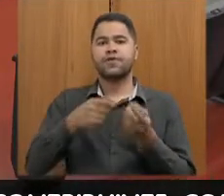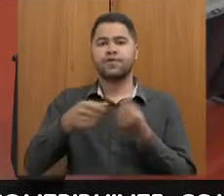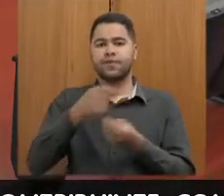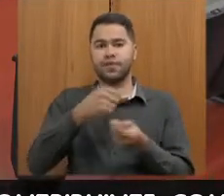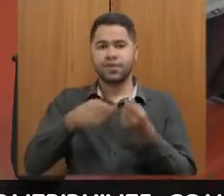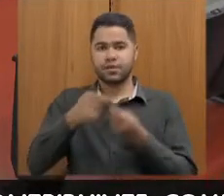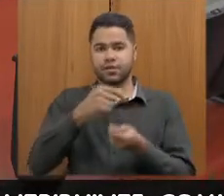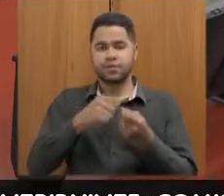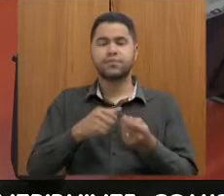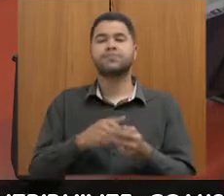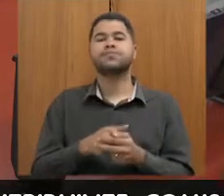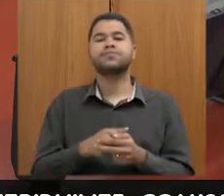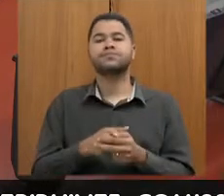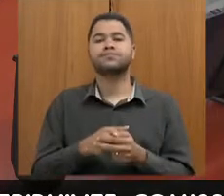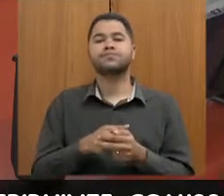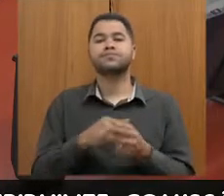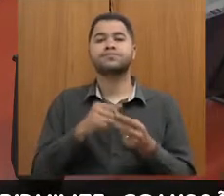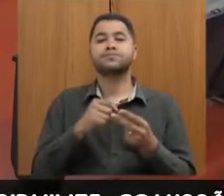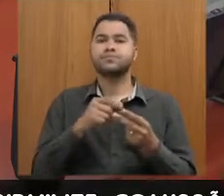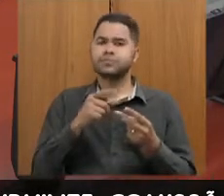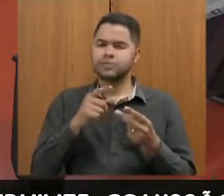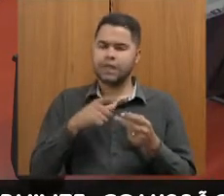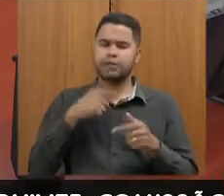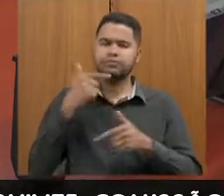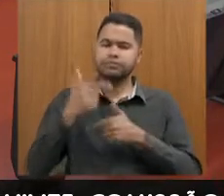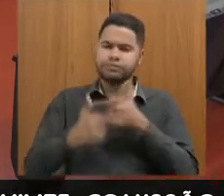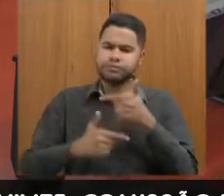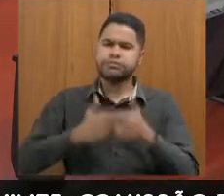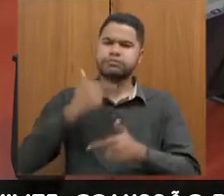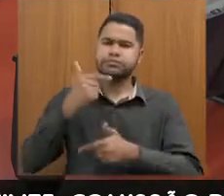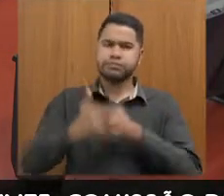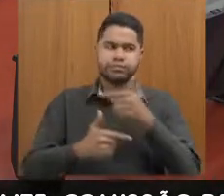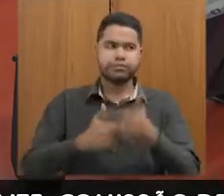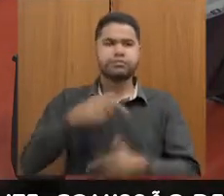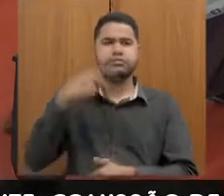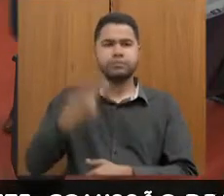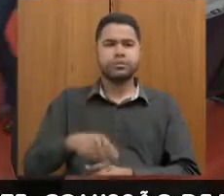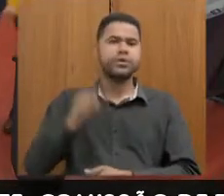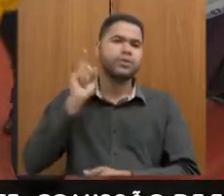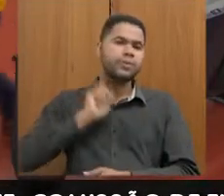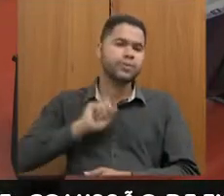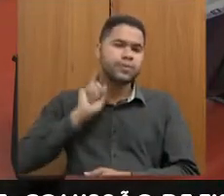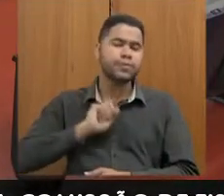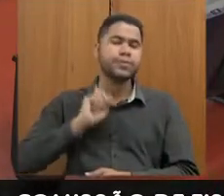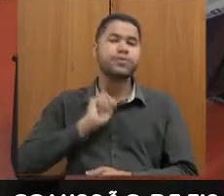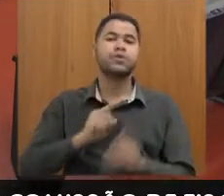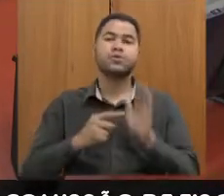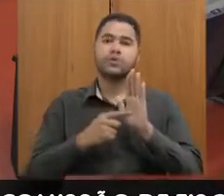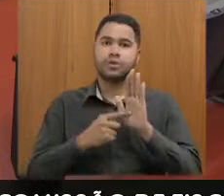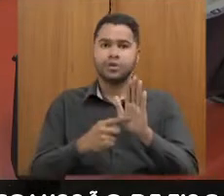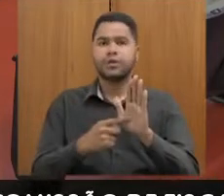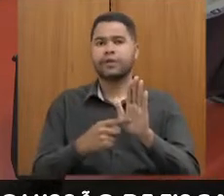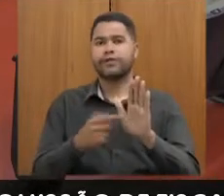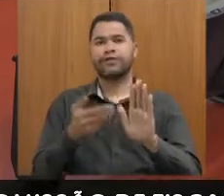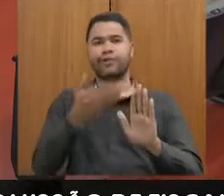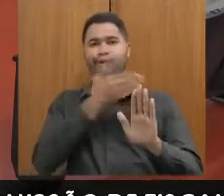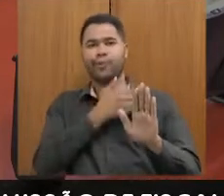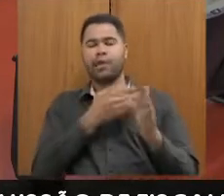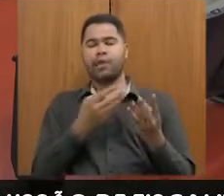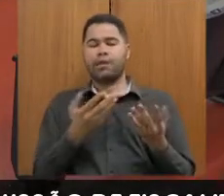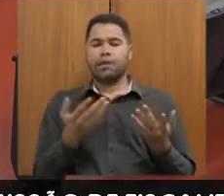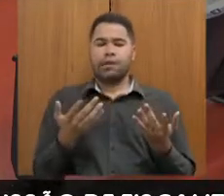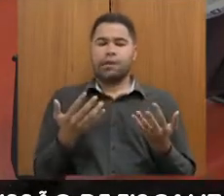Secretaria de Finanças, a qual tem um árduo trabalho, visto que Minas Gerais foi entregue a frangalhos e agora